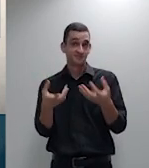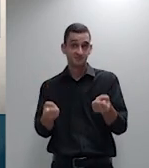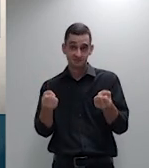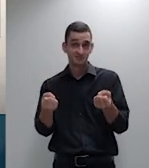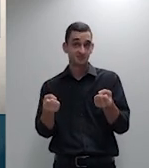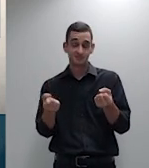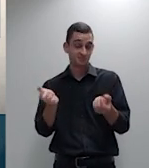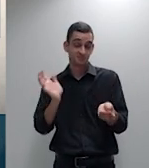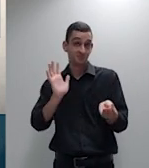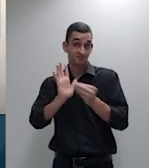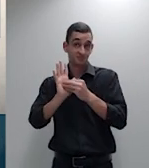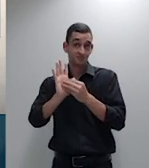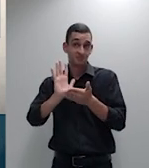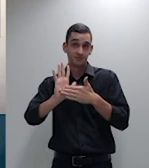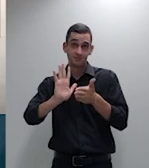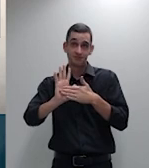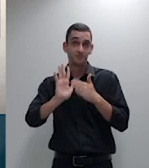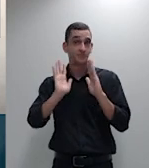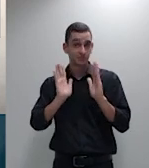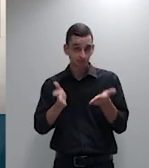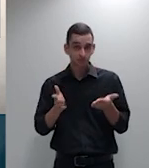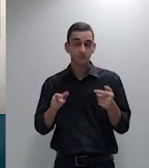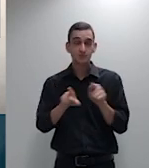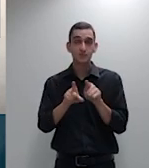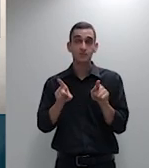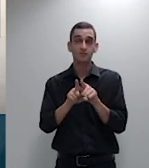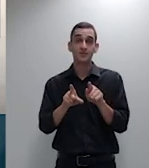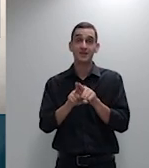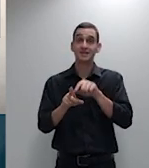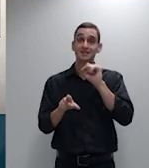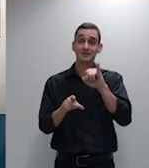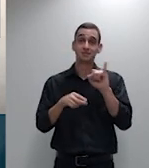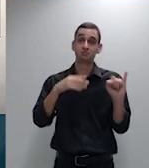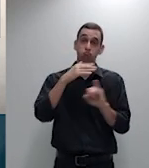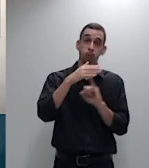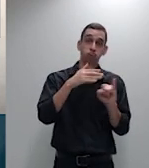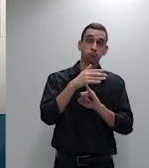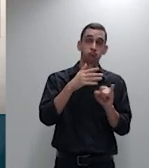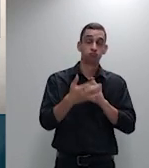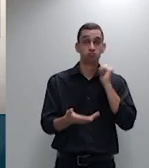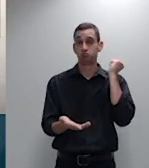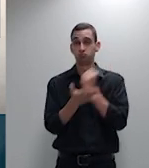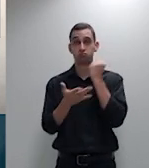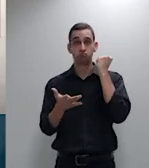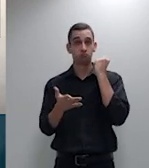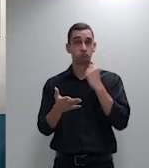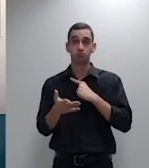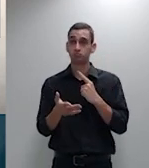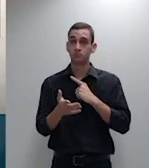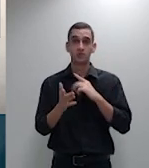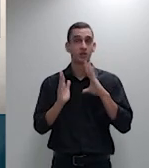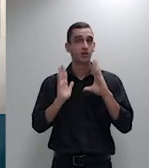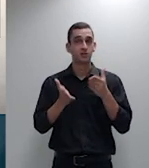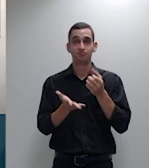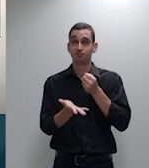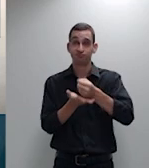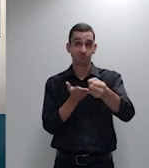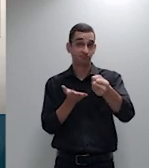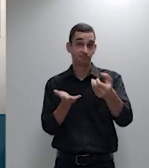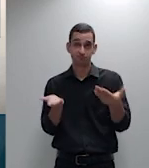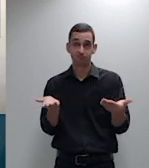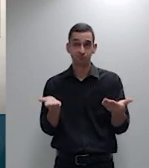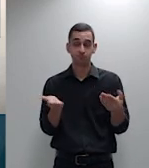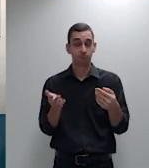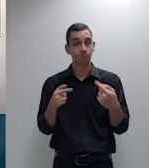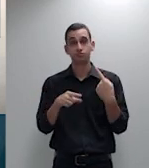e a agência reguladora chancelou dura lex sede lex contractuales já que o professor Marco Túlio de